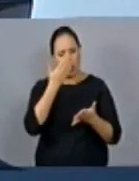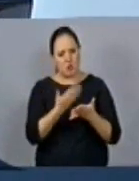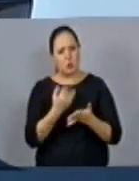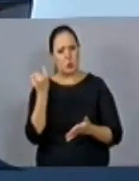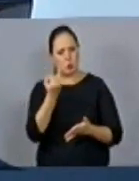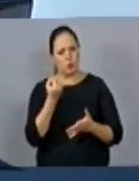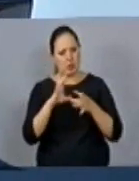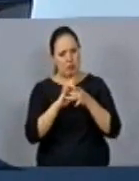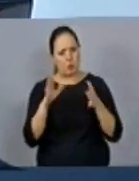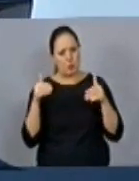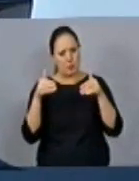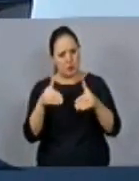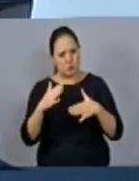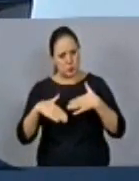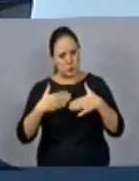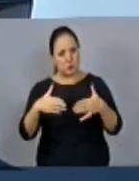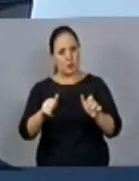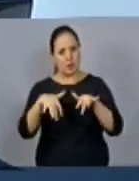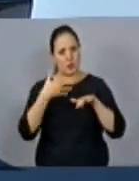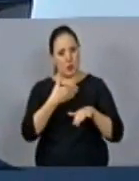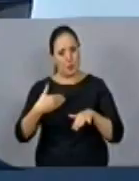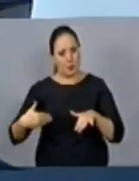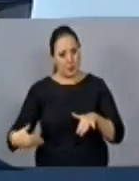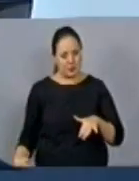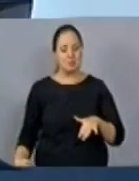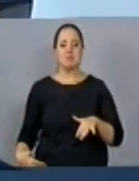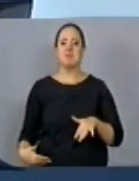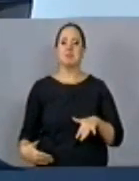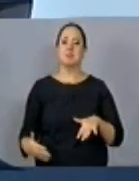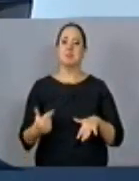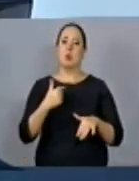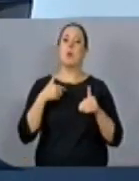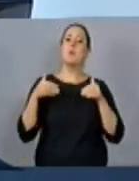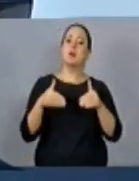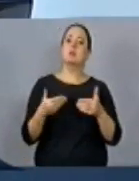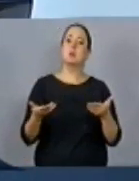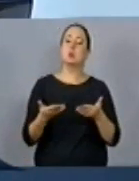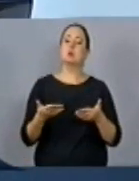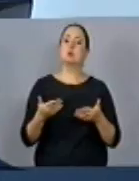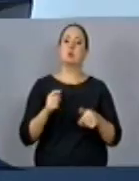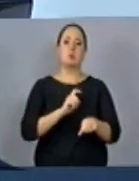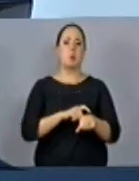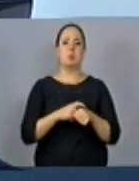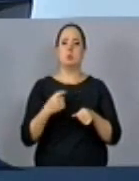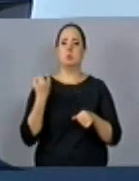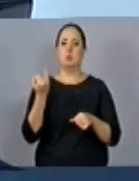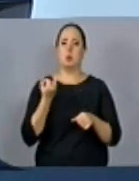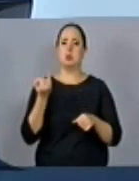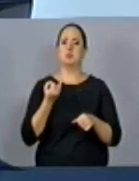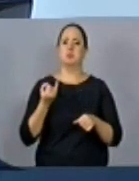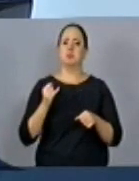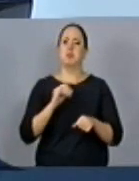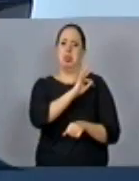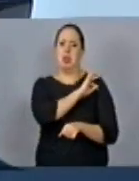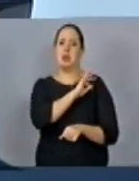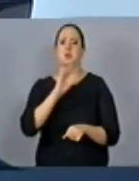de democracia participativa no processo e poucas vezes eu vivenciei momentos de tamanha grandeza científica. Então,